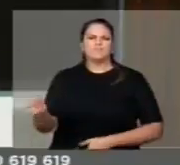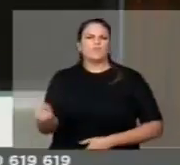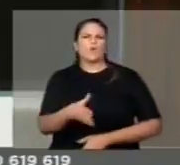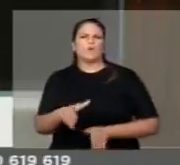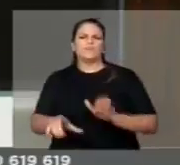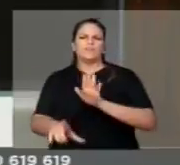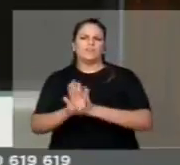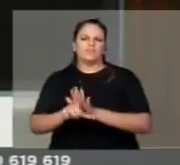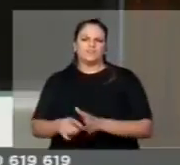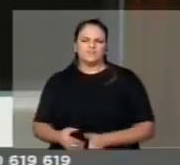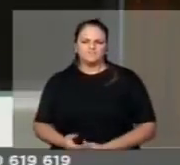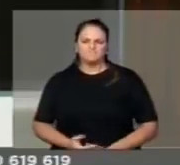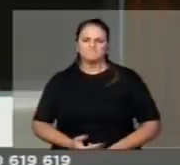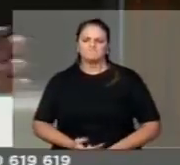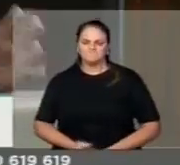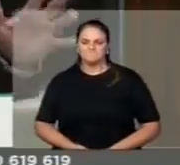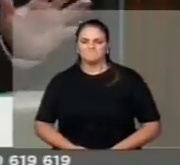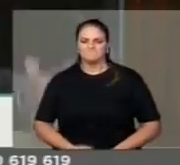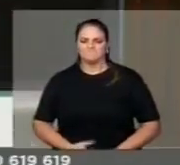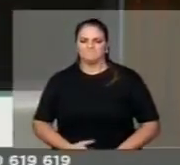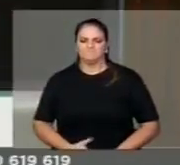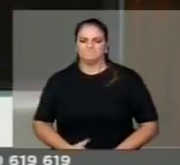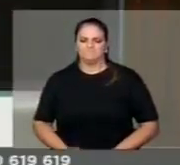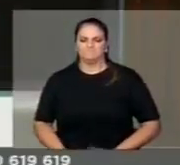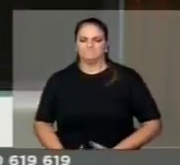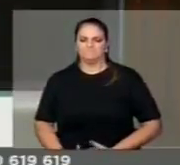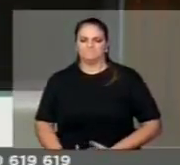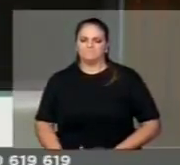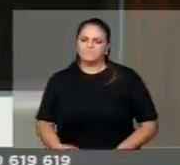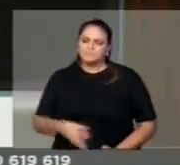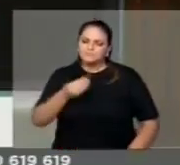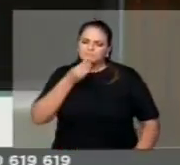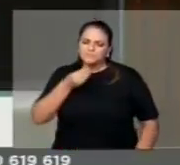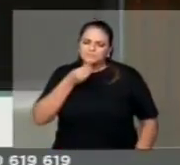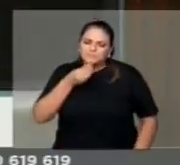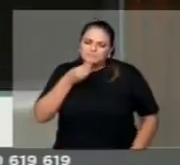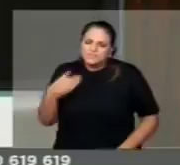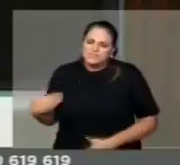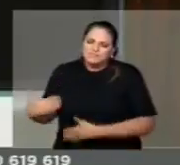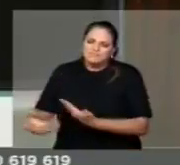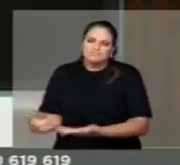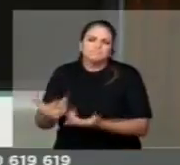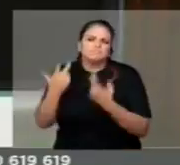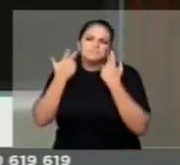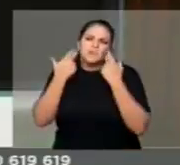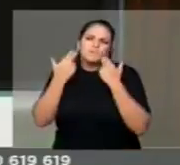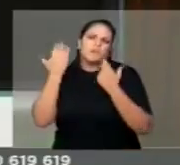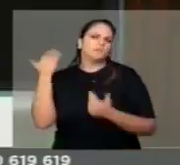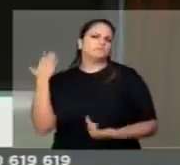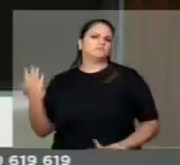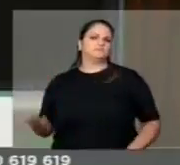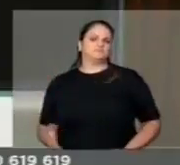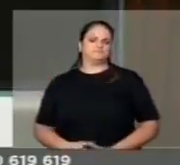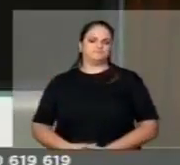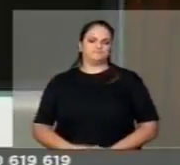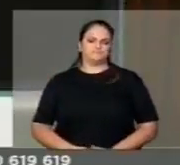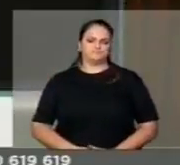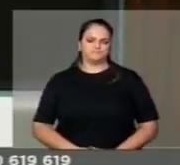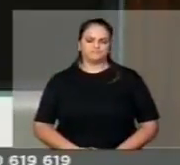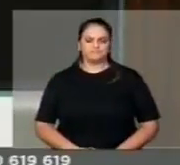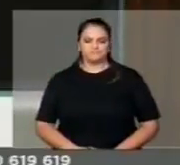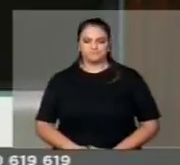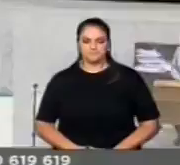trata do assunto, dificultou o caminhar tranquilo e progressivo que tinha o Porto Suape. Então, fica aqui o nosso protesto e o nosso apelo.